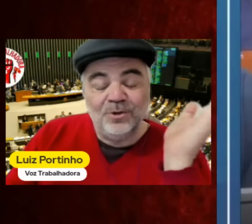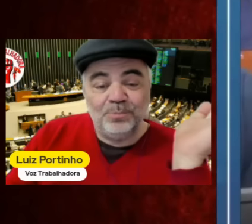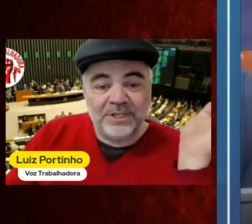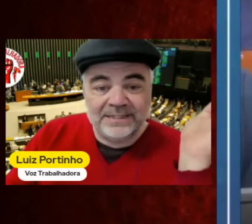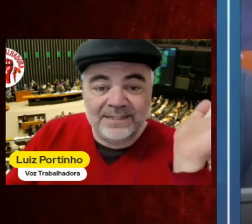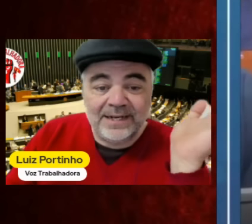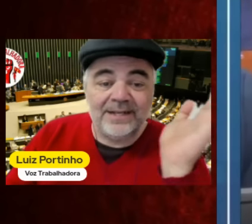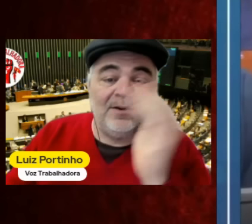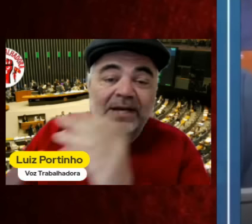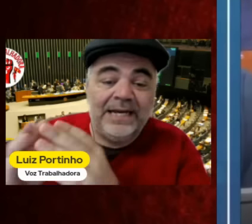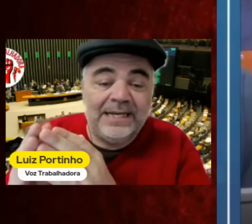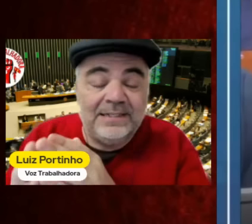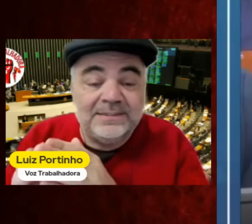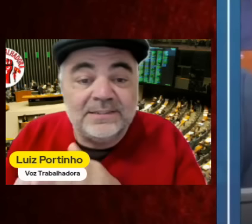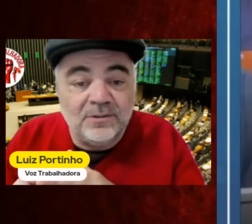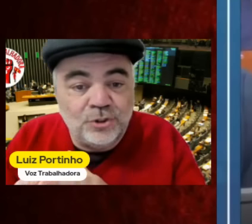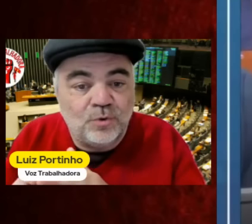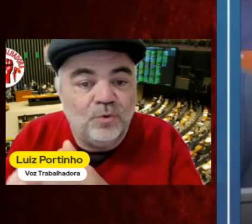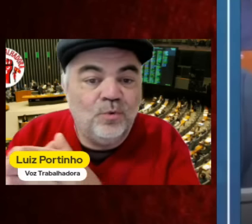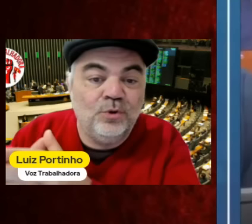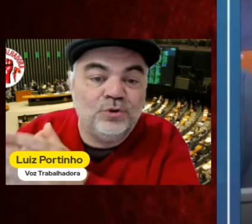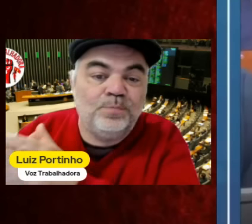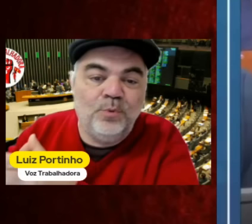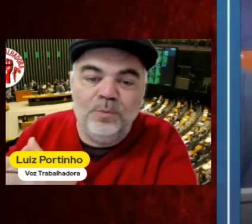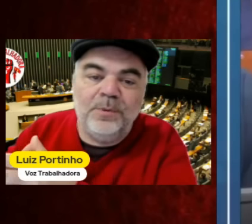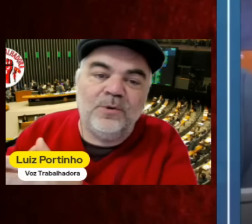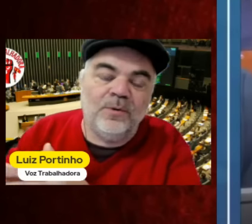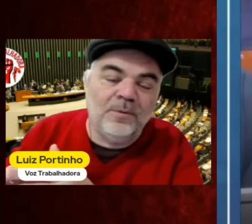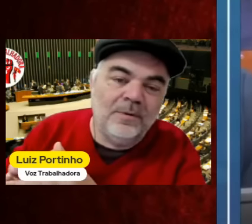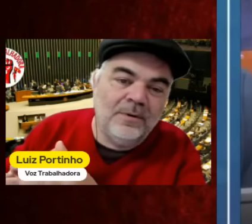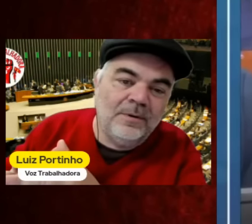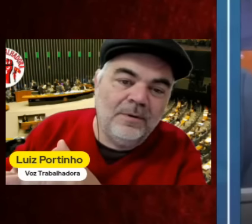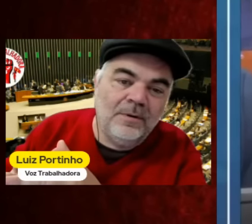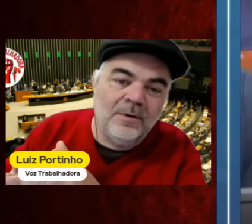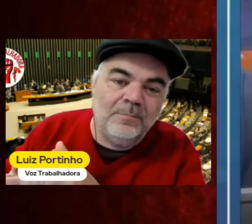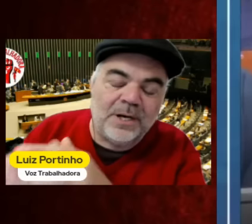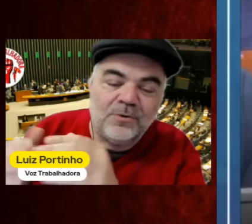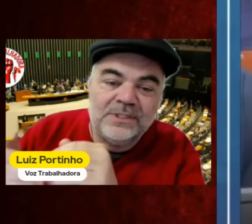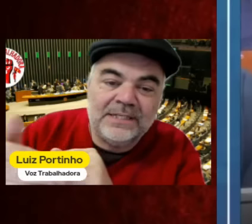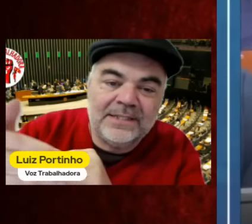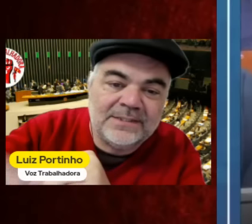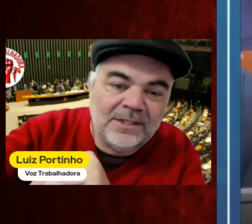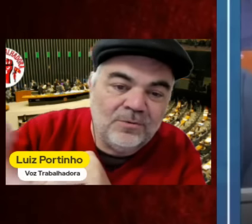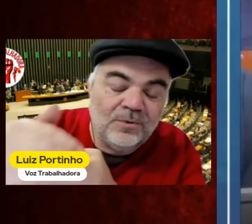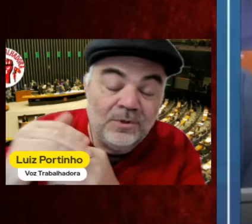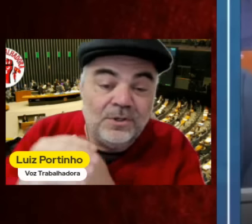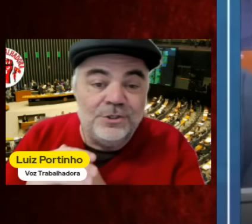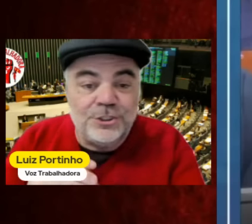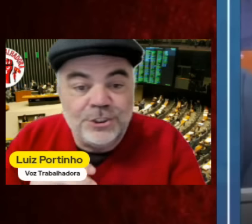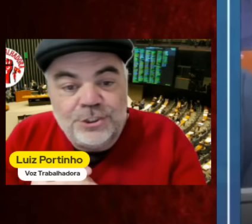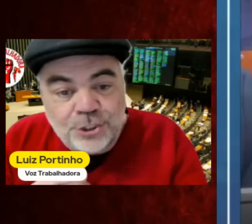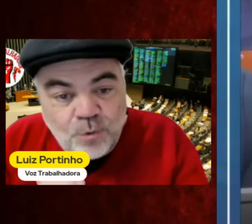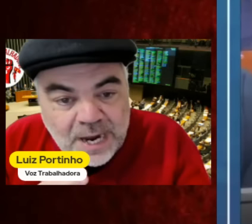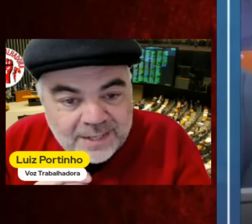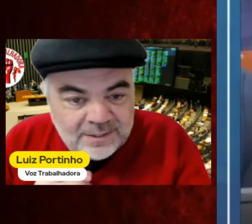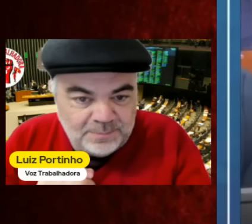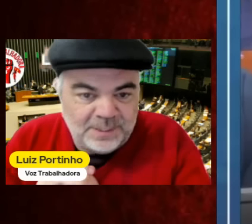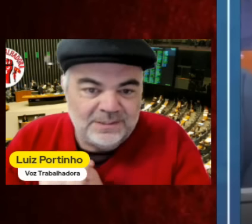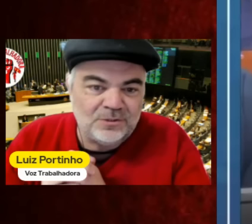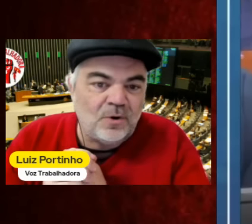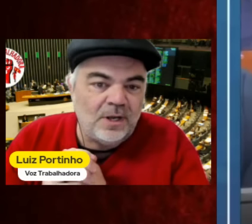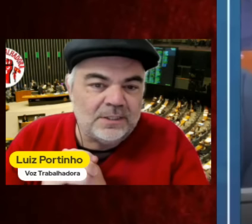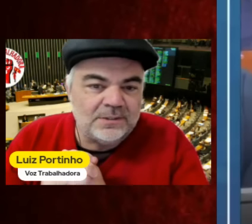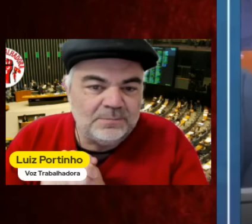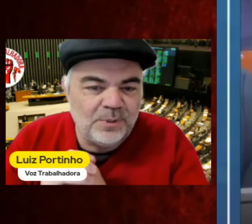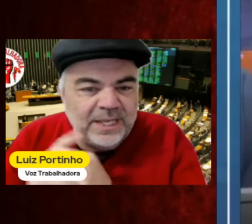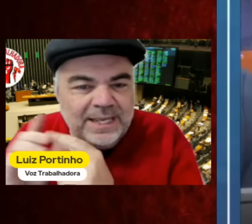Por que será que não é a realização de concurso público para a contratação de guardas para